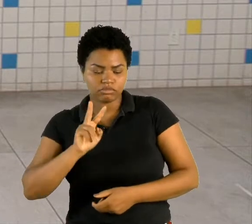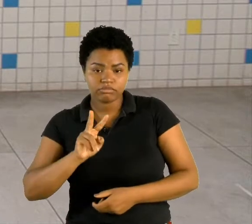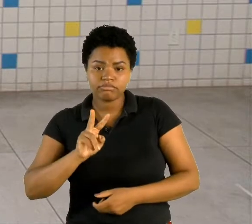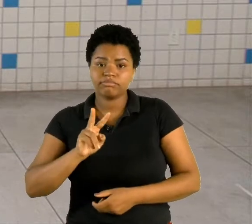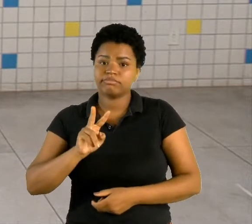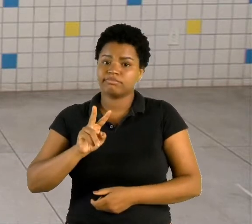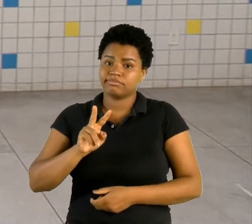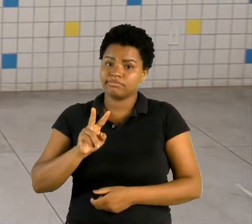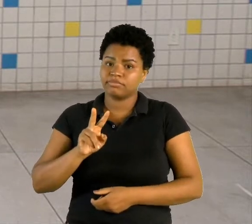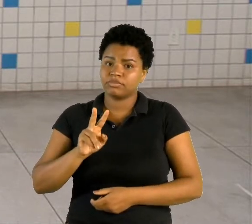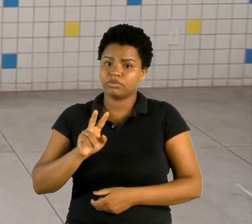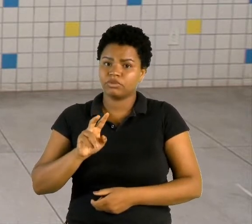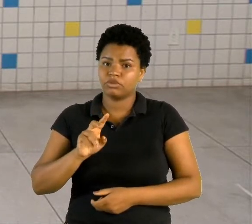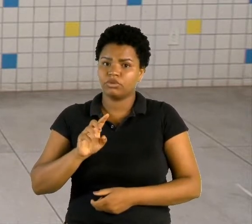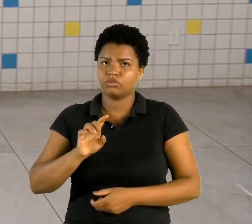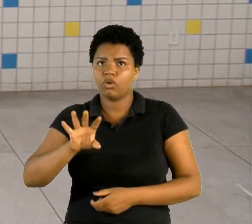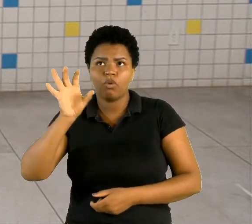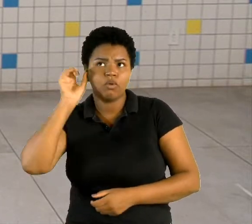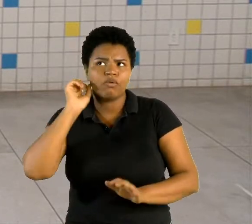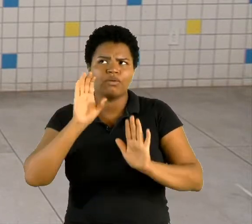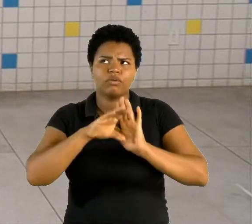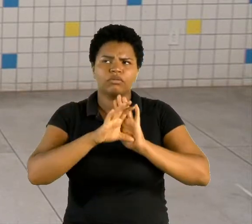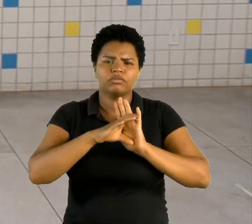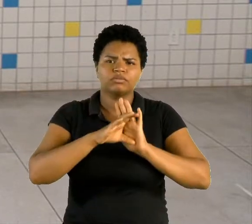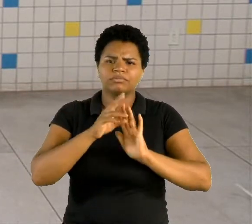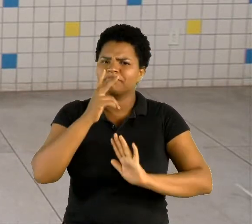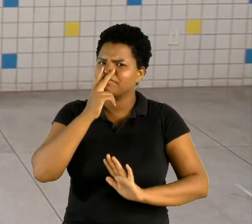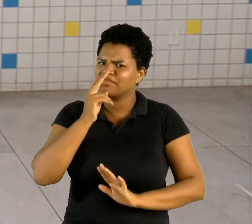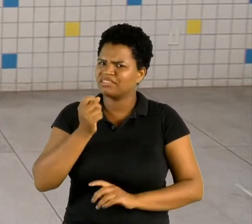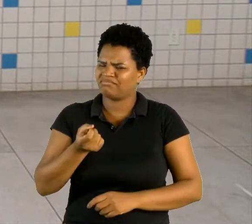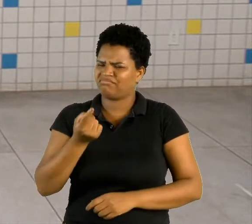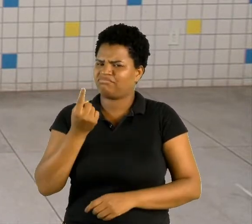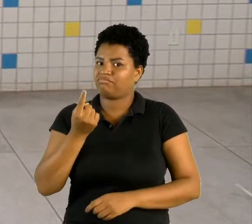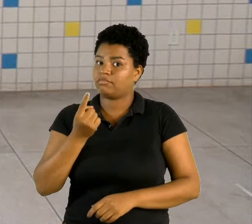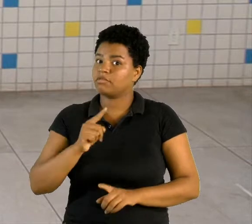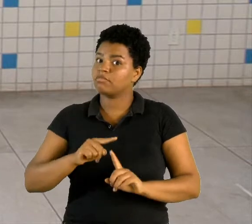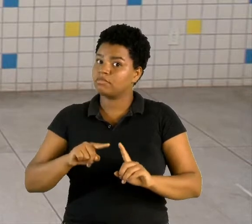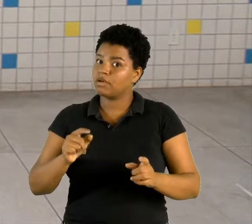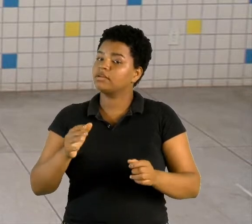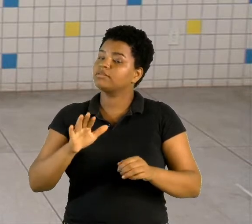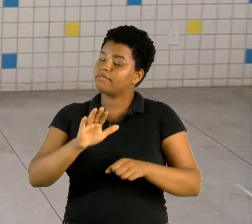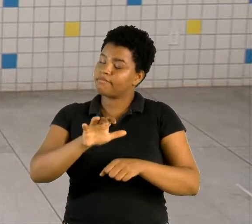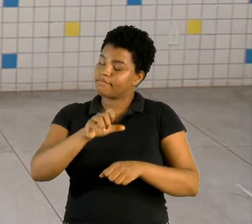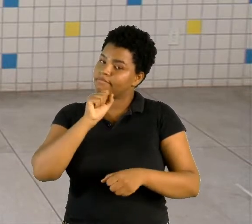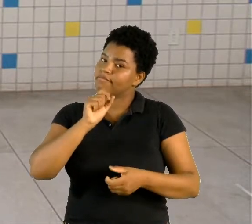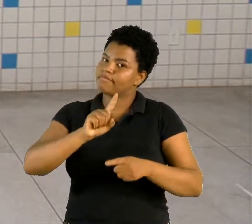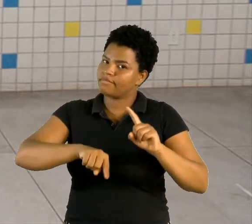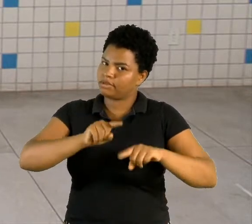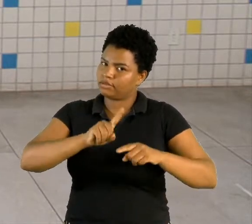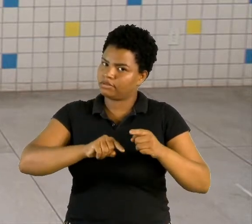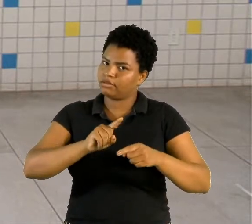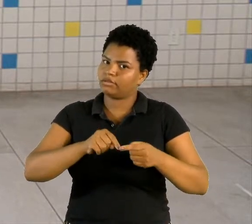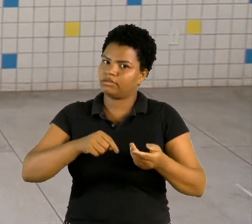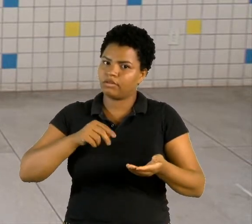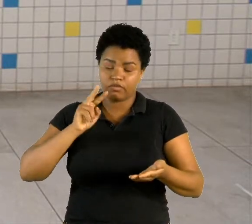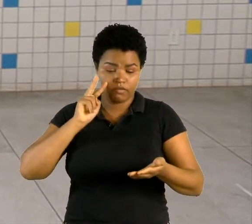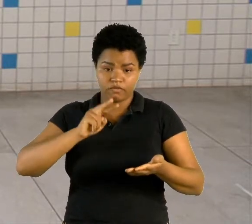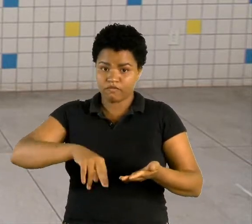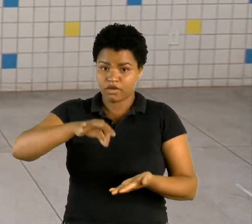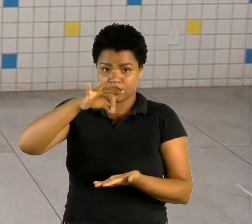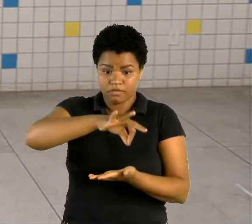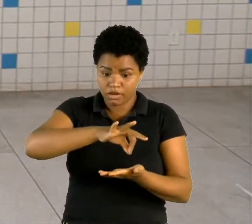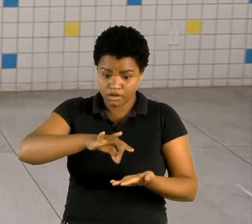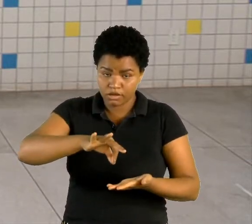apenas ouvir esses conceitos, pode parecer um pouco estranho, mas eu peço a você que pegue o seu material, observe aquele mapa e